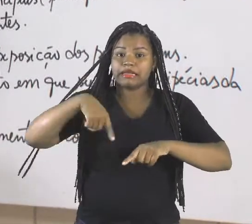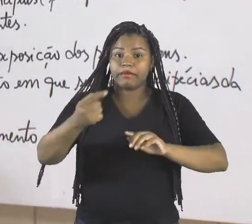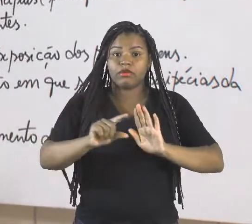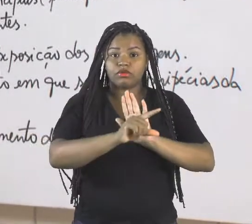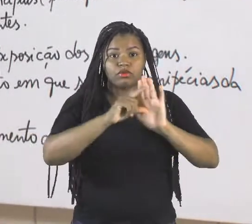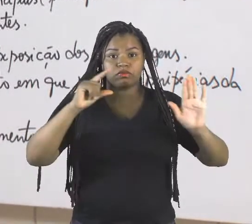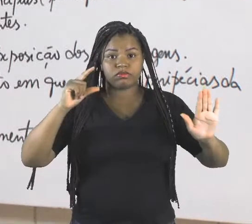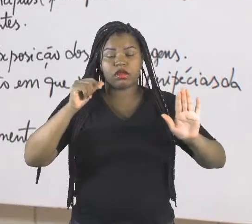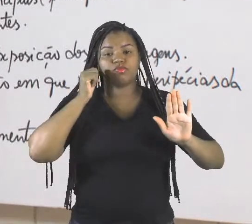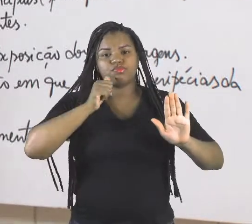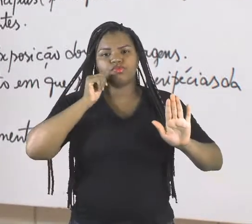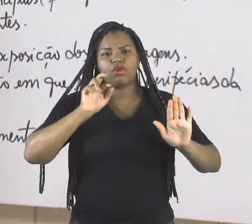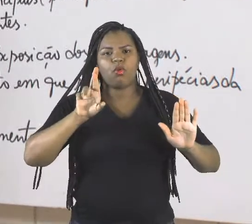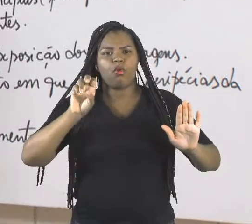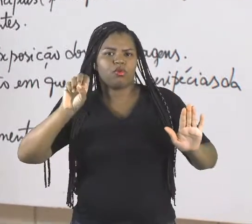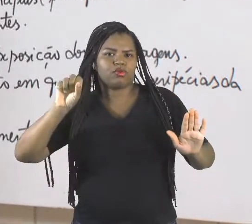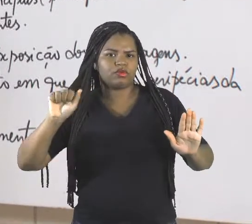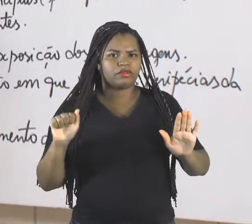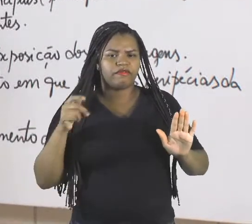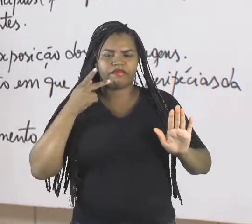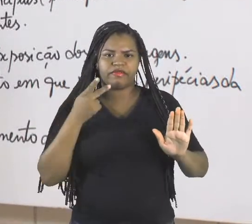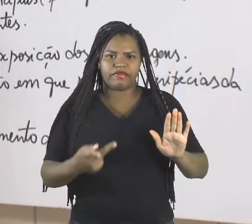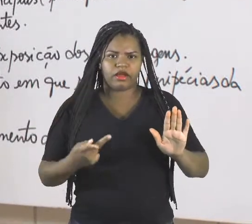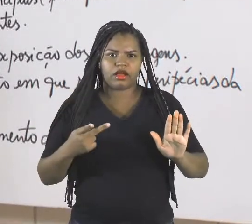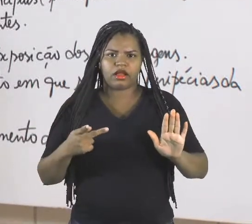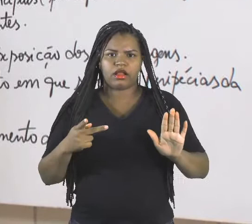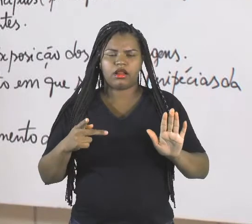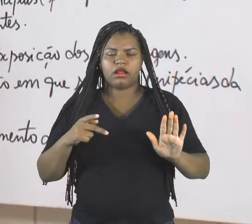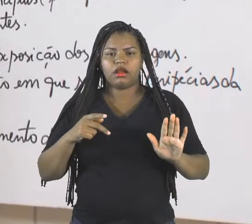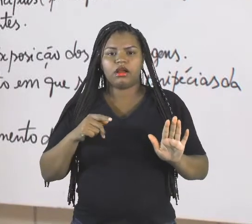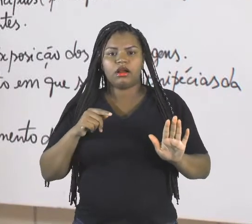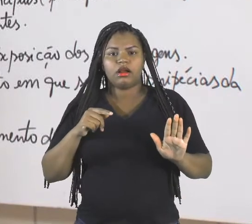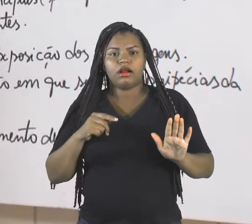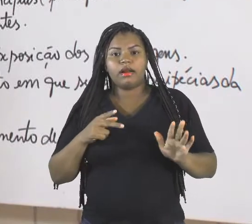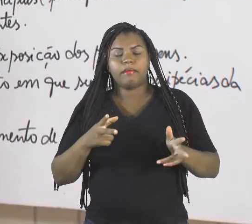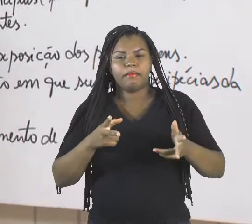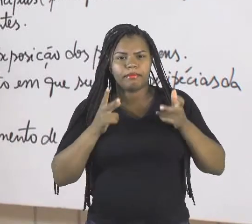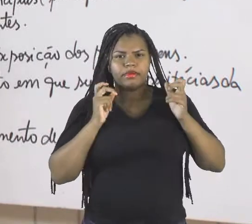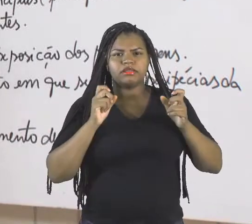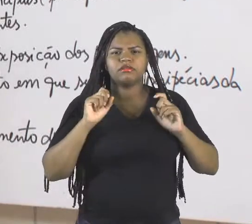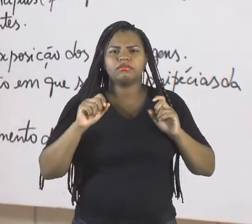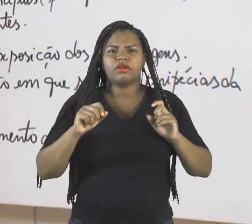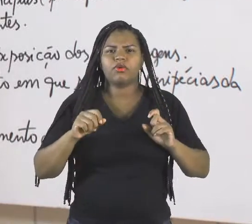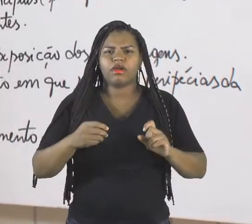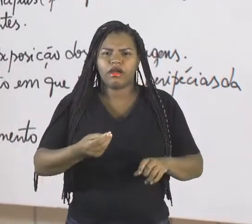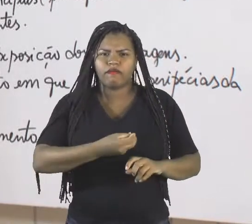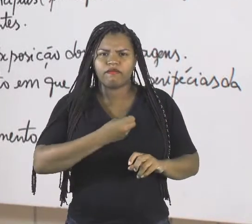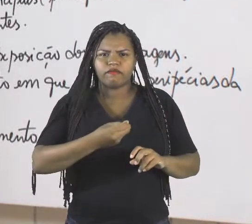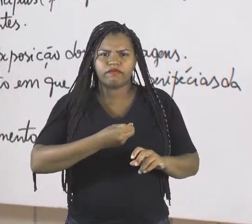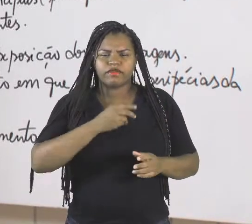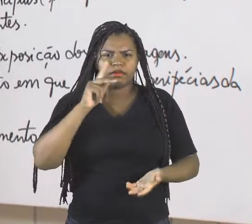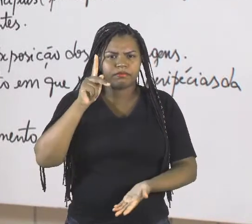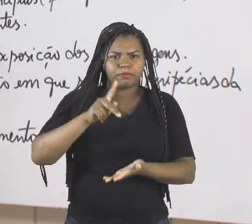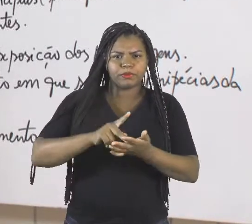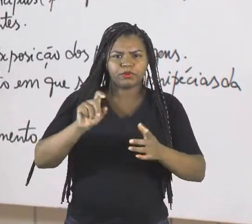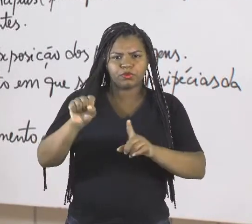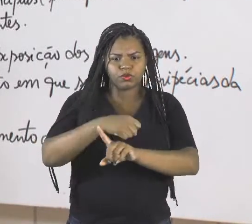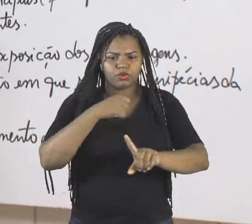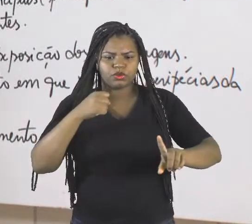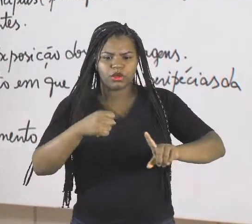em que Rosa fala, com Sabino, é possível perceber a realidade social daquela história.